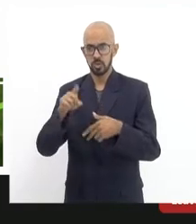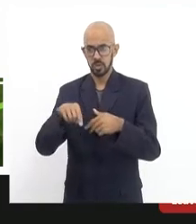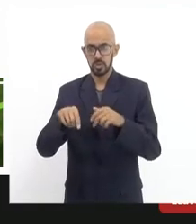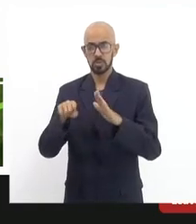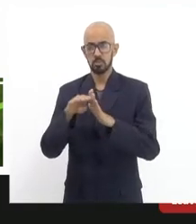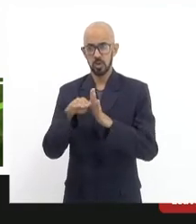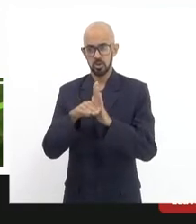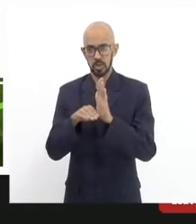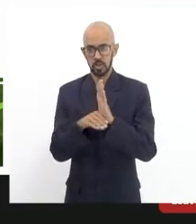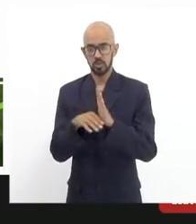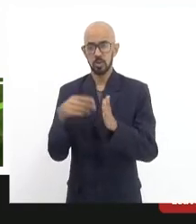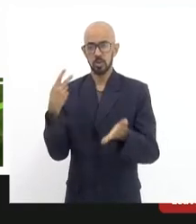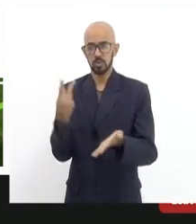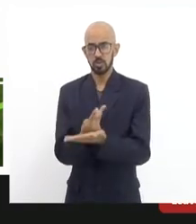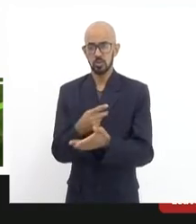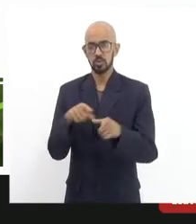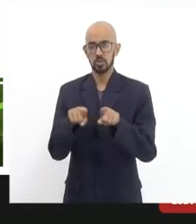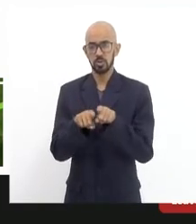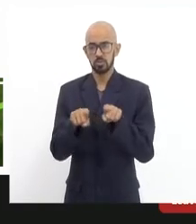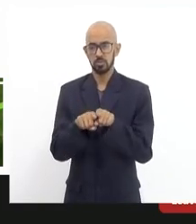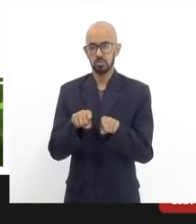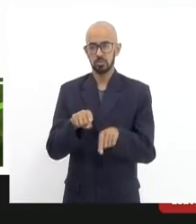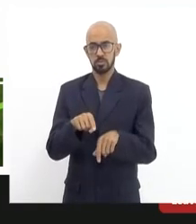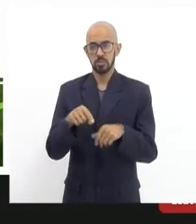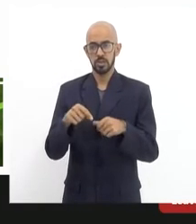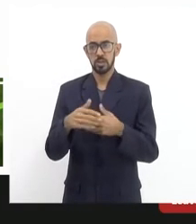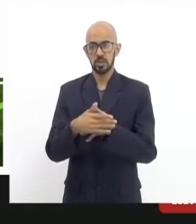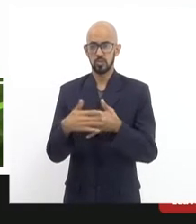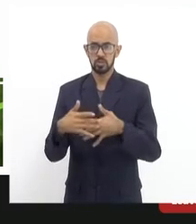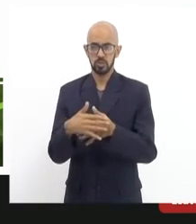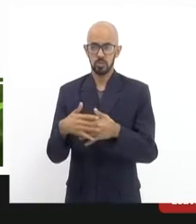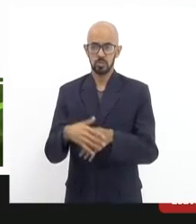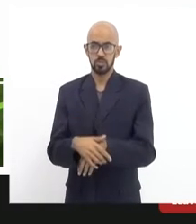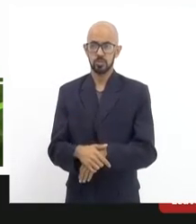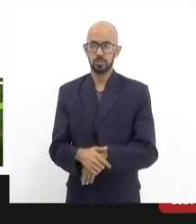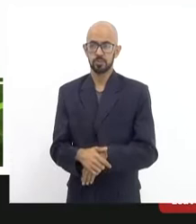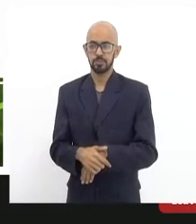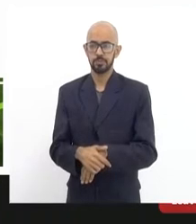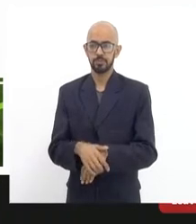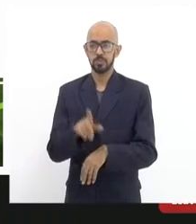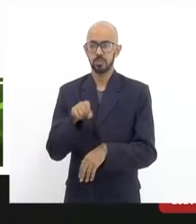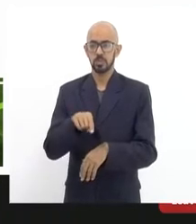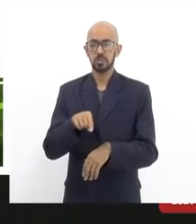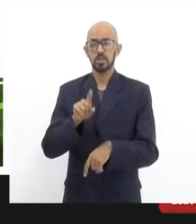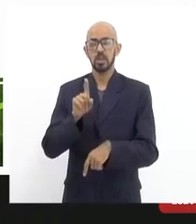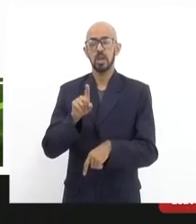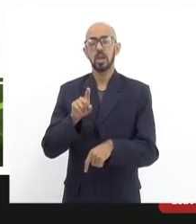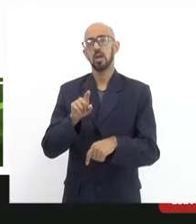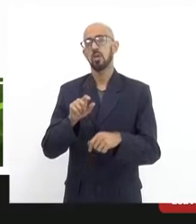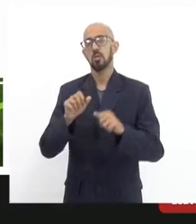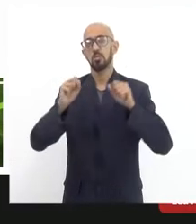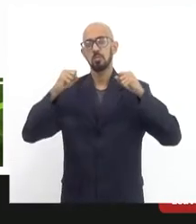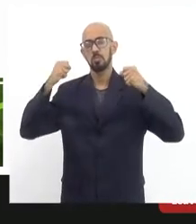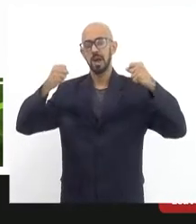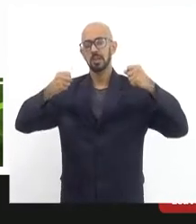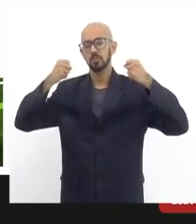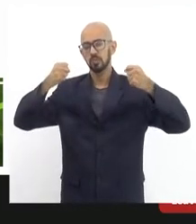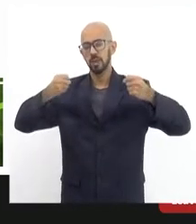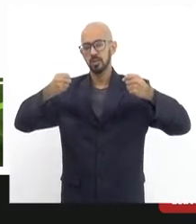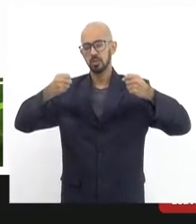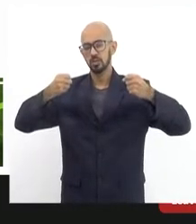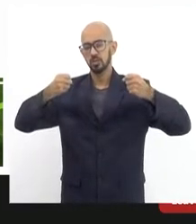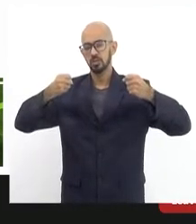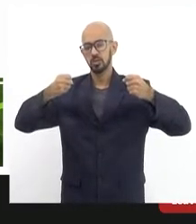também aconteceu com Santa Tereza. adiante. Esse é o manifesto do